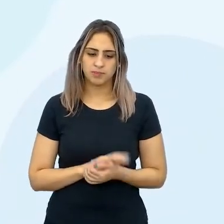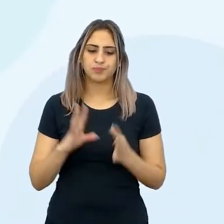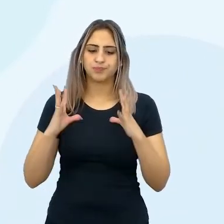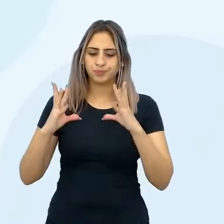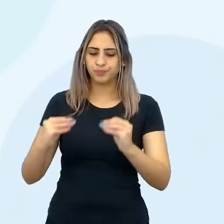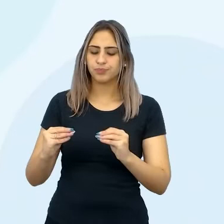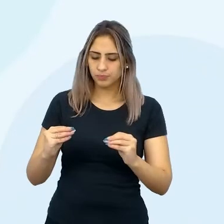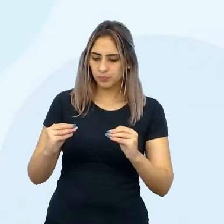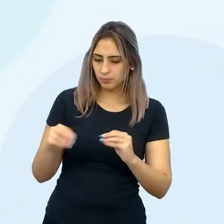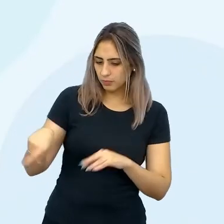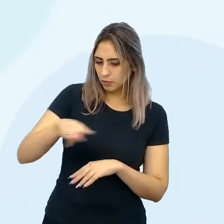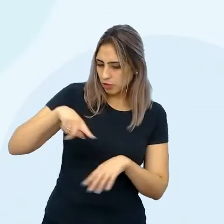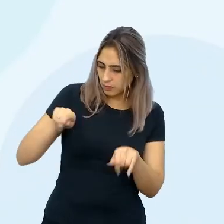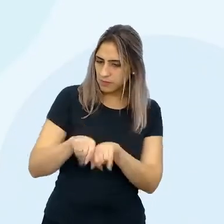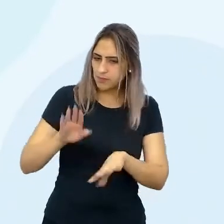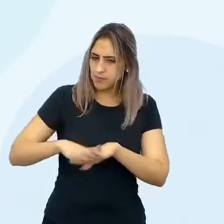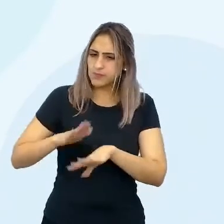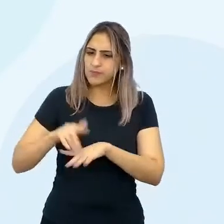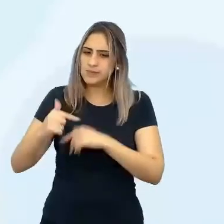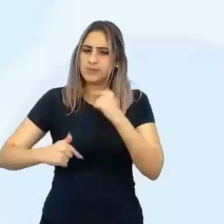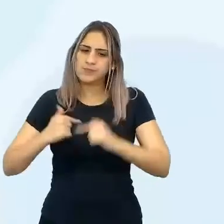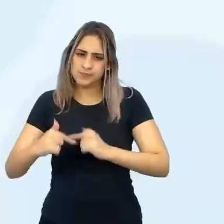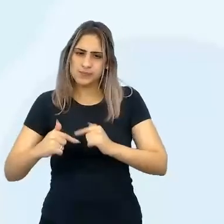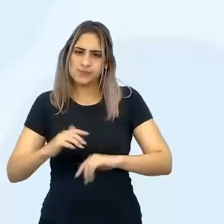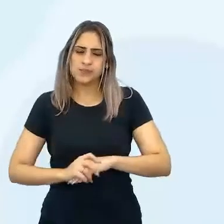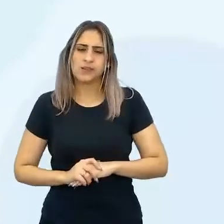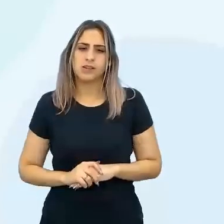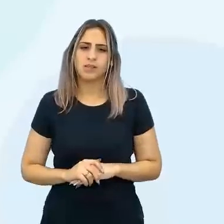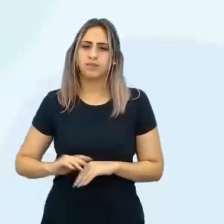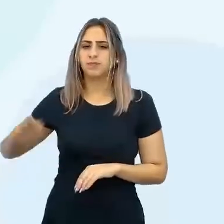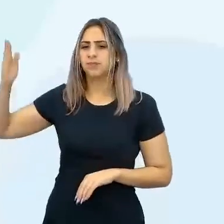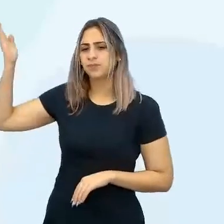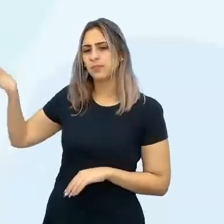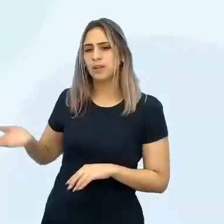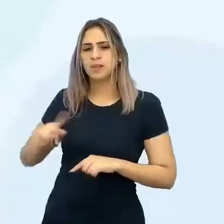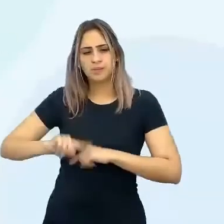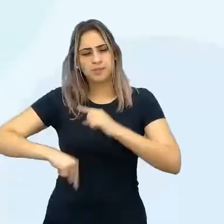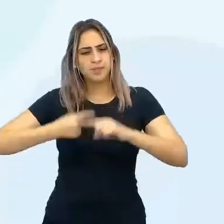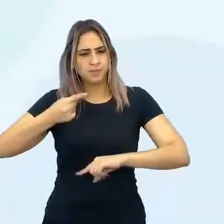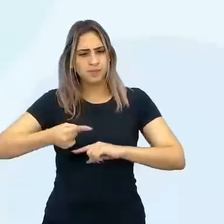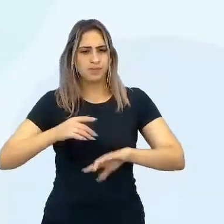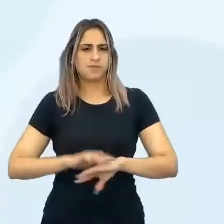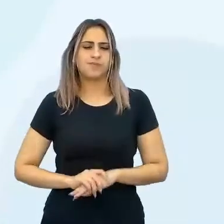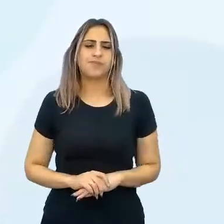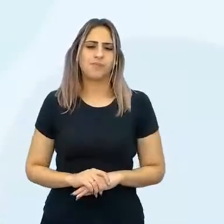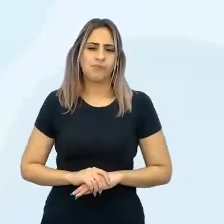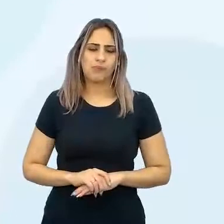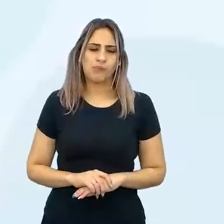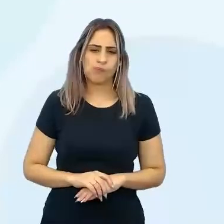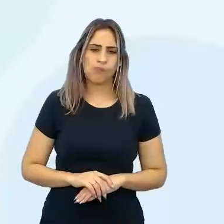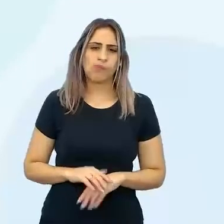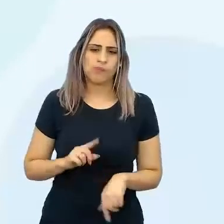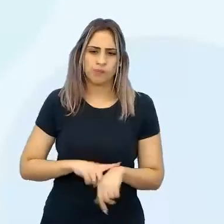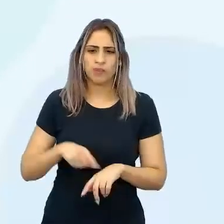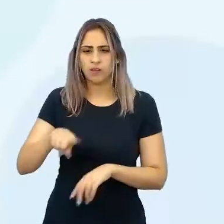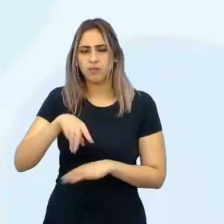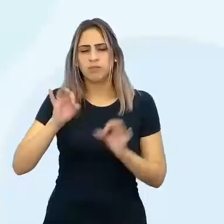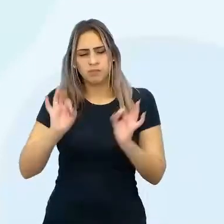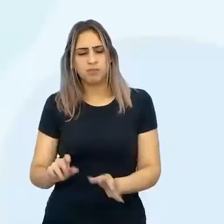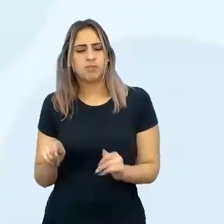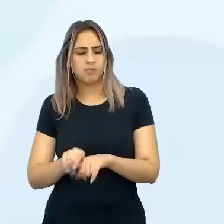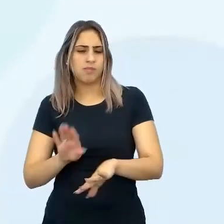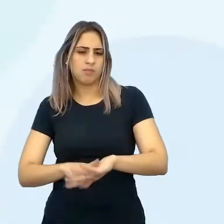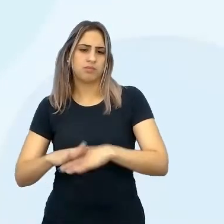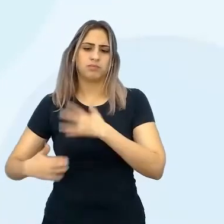tudo que vocês realizaram nesse trabalho, para depois ir para campo. E nesse momento é onde vocês realmente